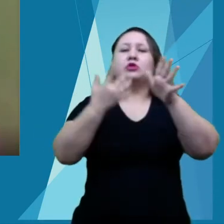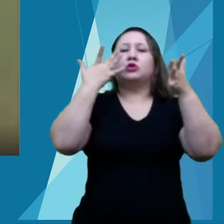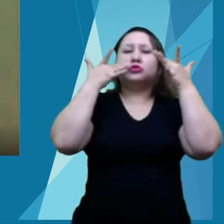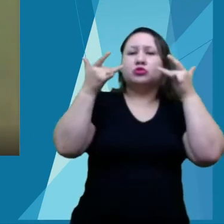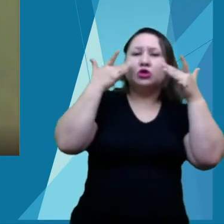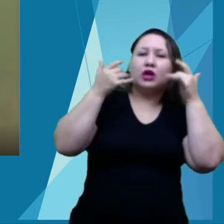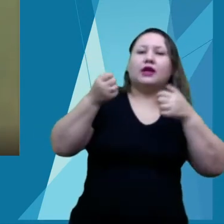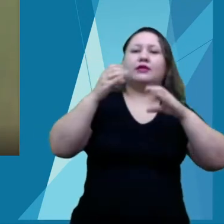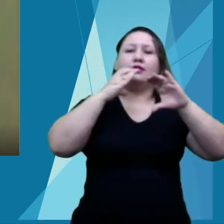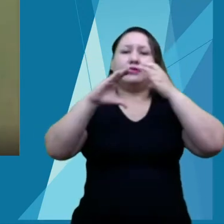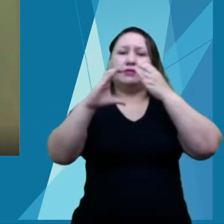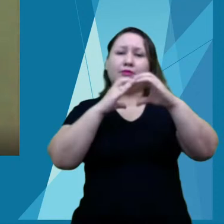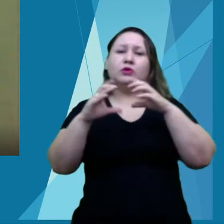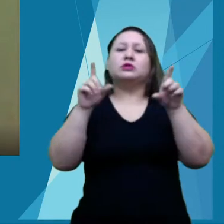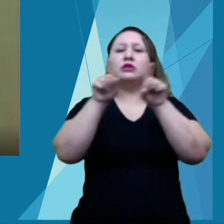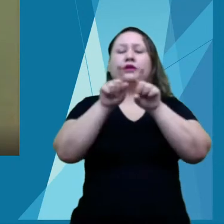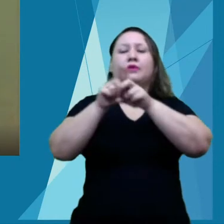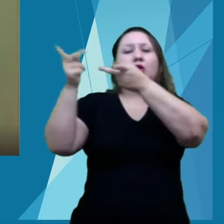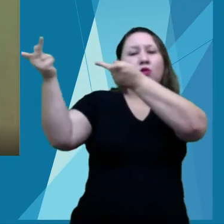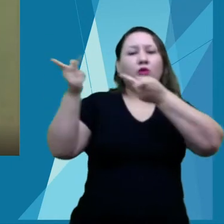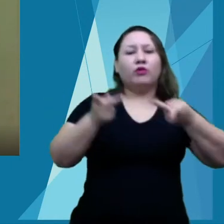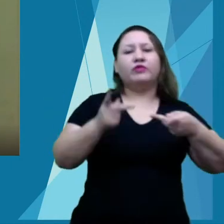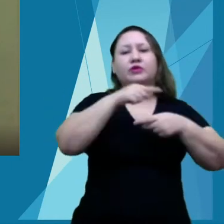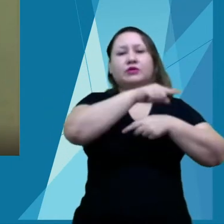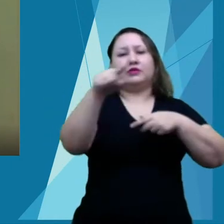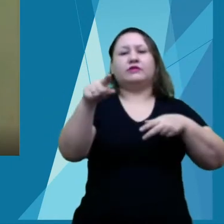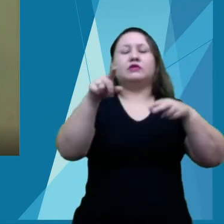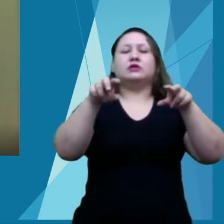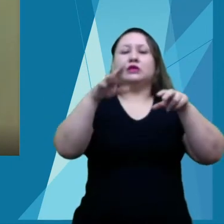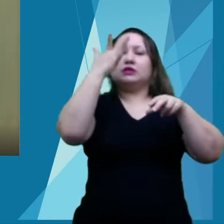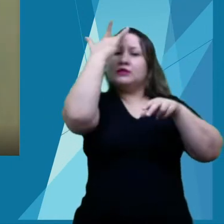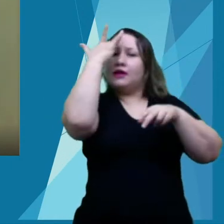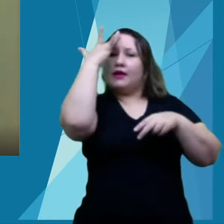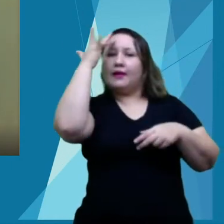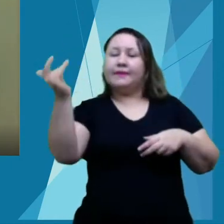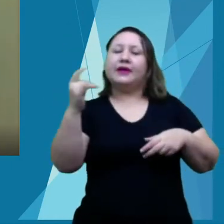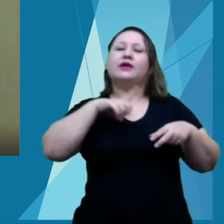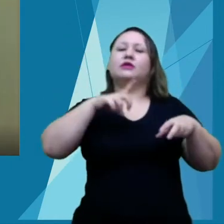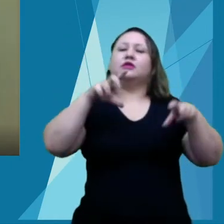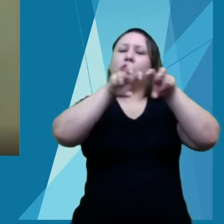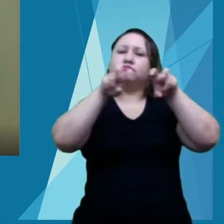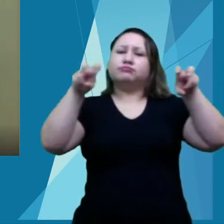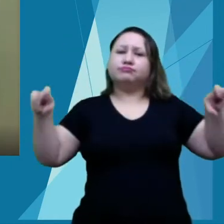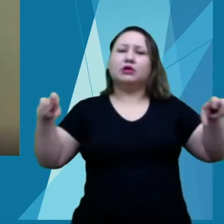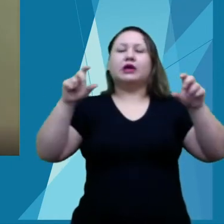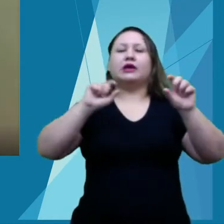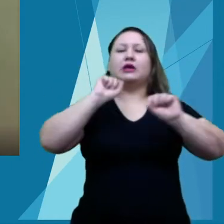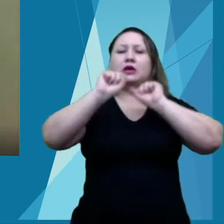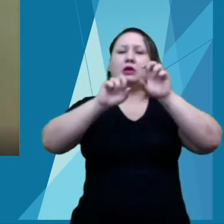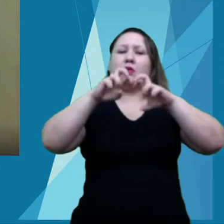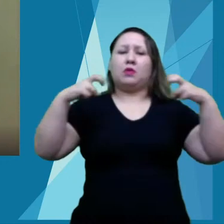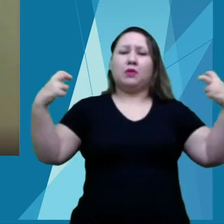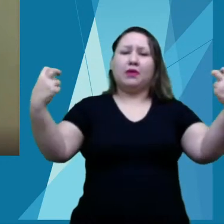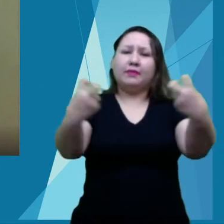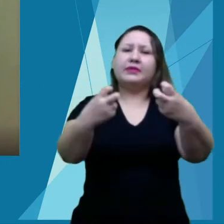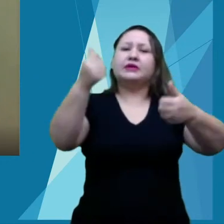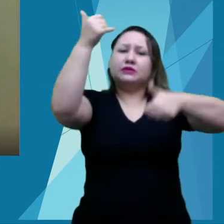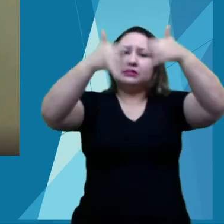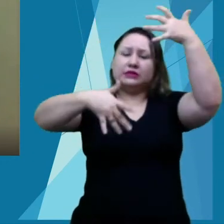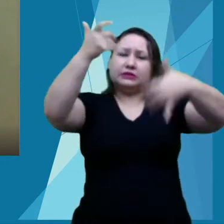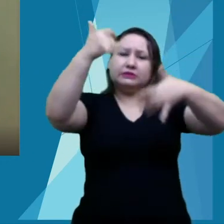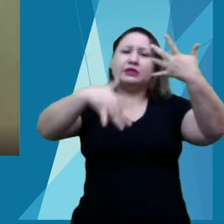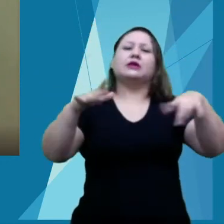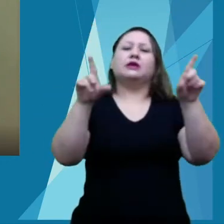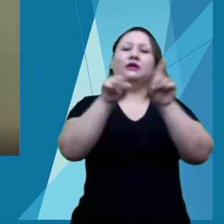da nossa rola de conversa, amanhã, às 8 horas, com os relatos de ações de extensão relacionados ao Covid. A nossa mesa